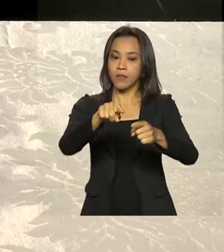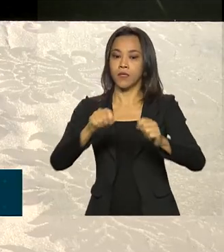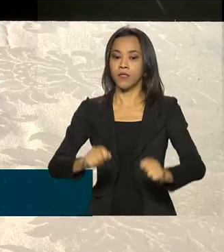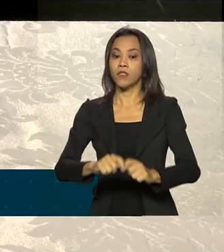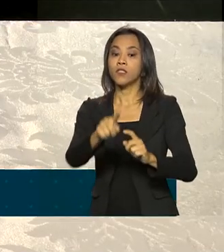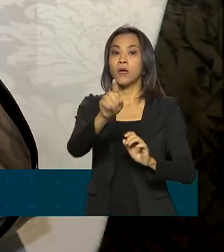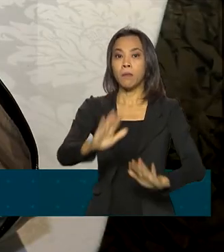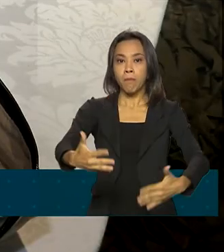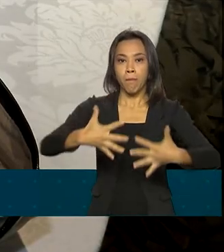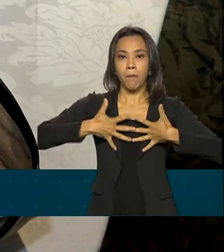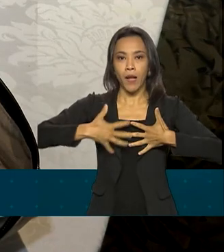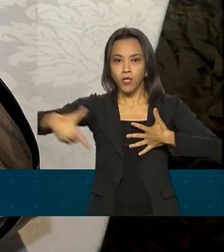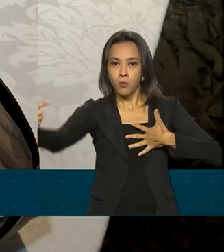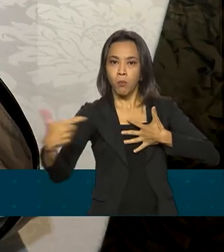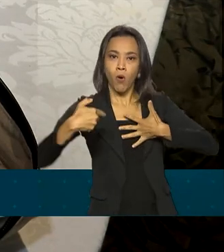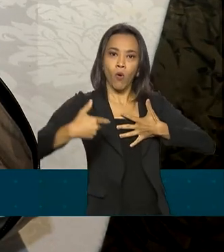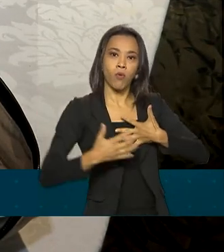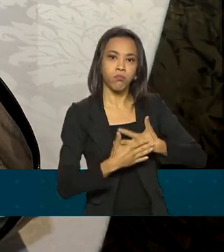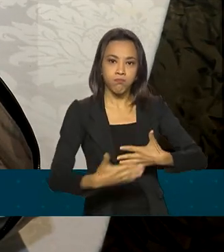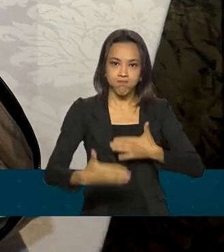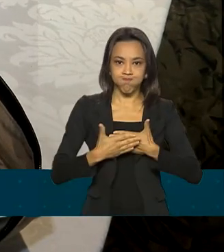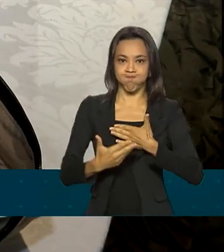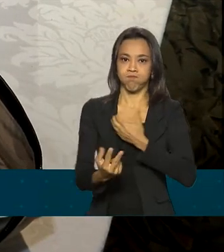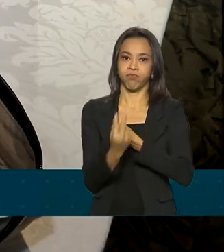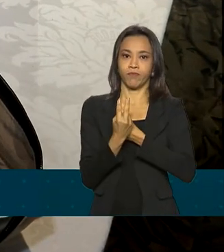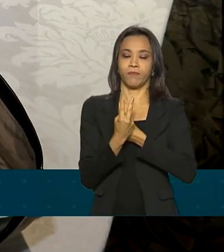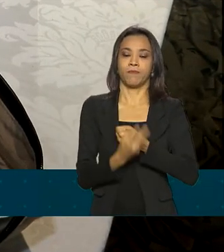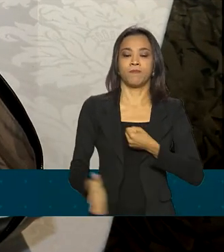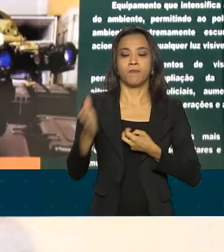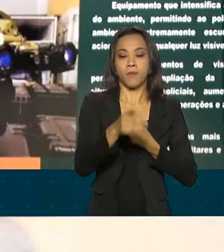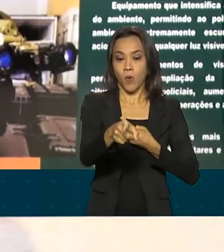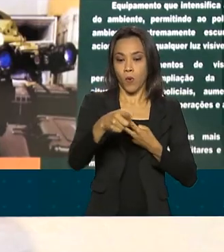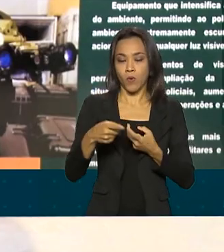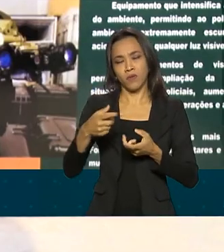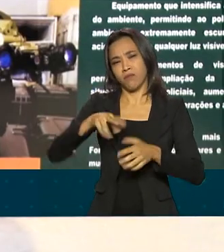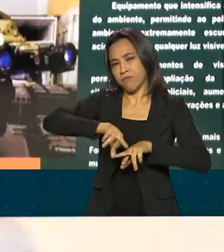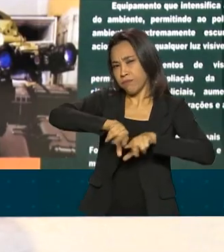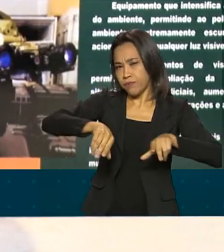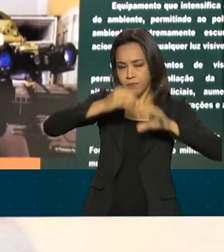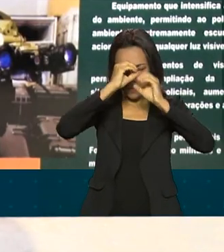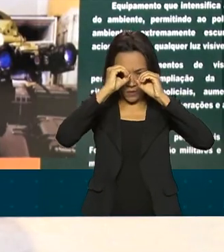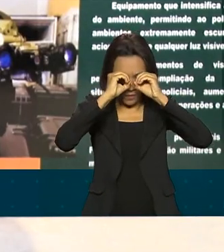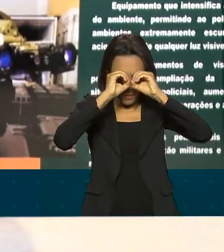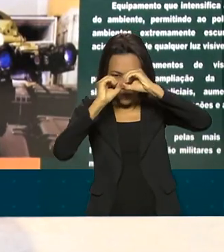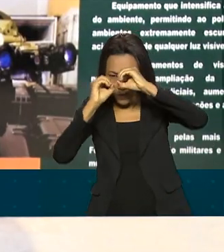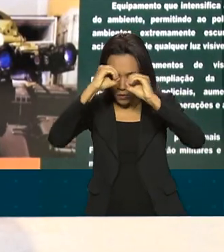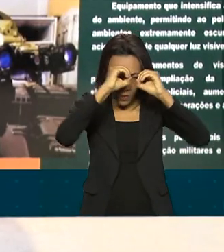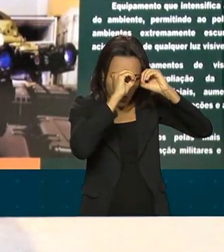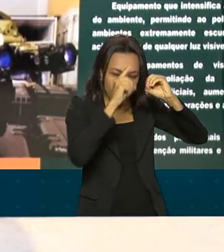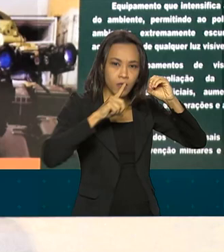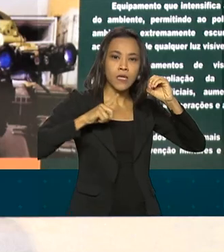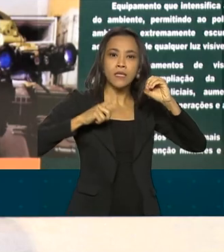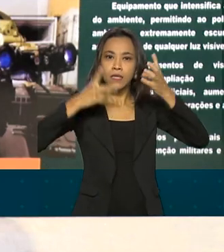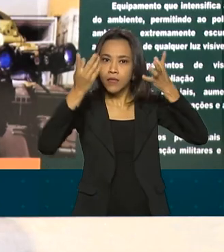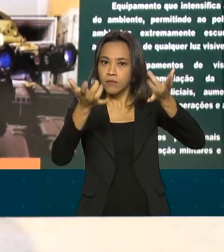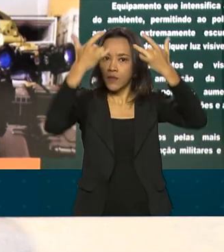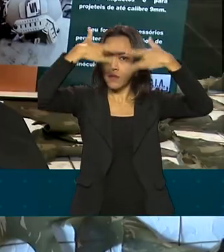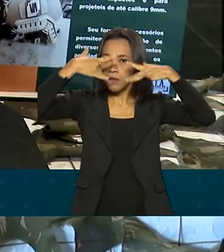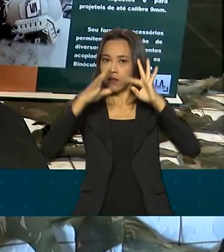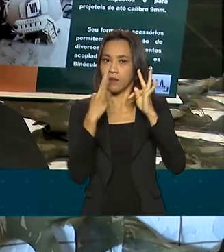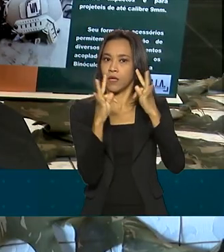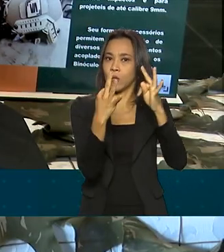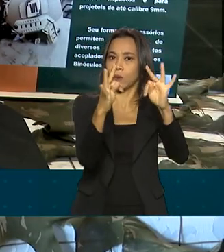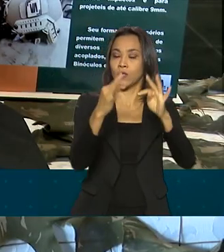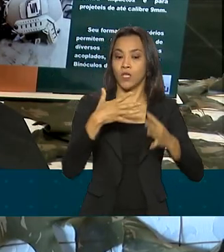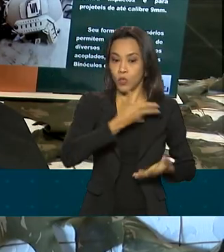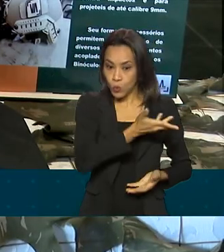proteção balística, kits de atendimento pré-hospitalar tático e binóculos que utilizam tecnologia térmica avançada.